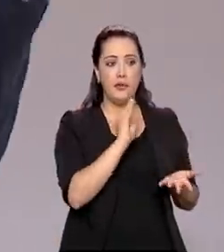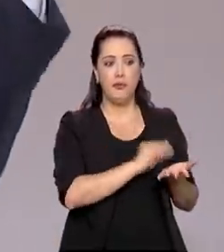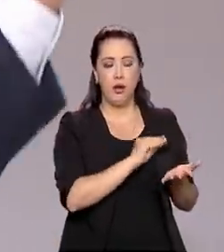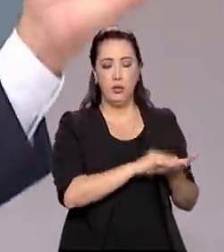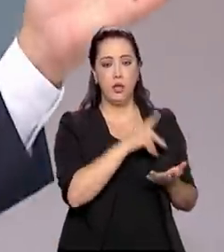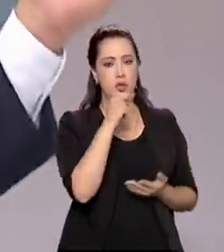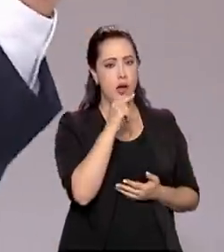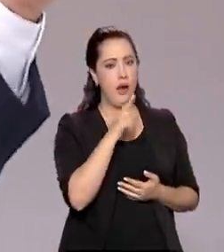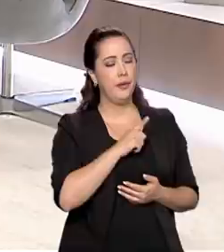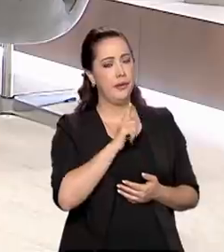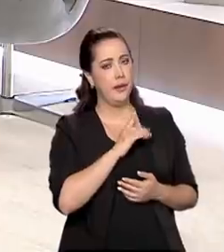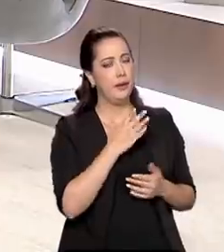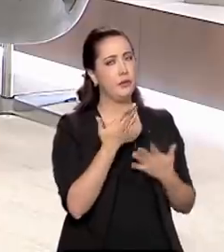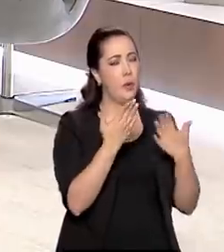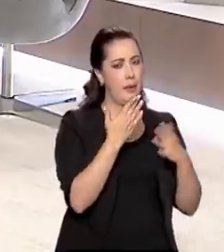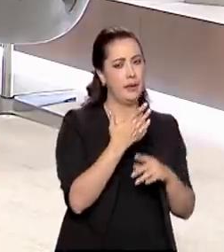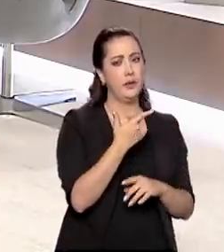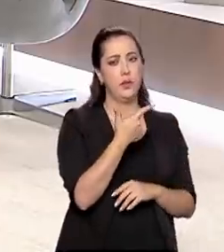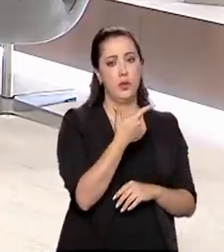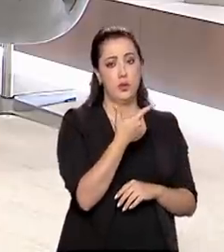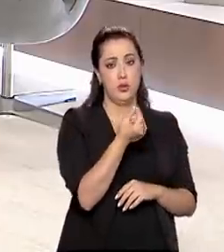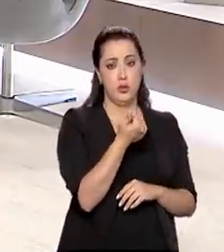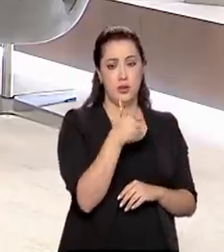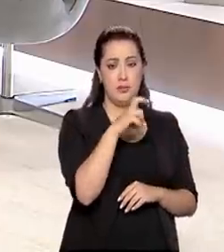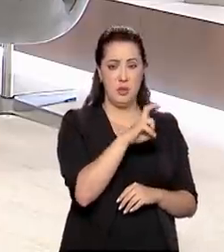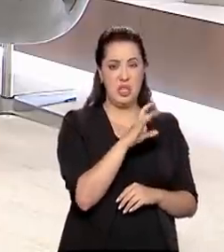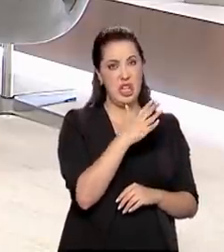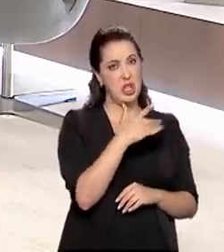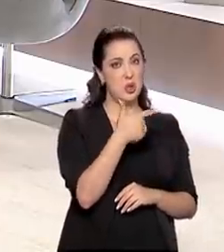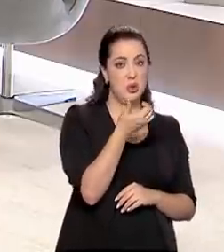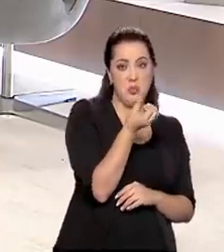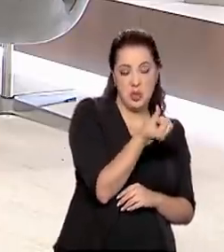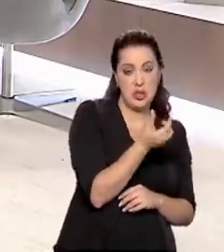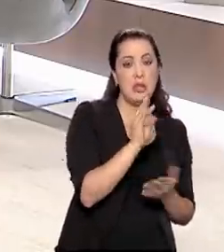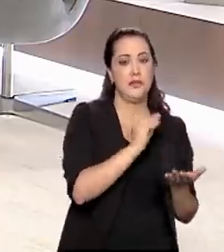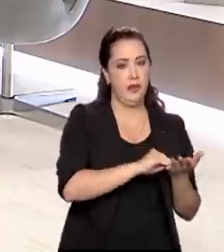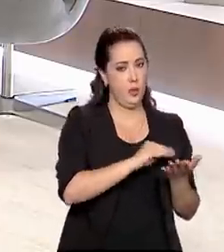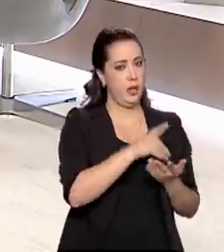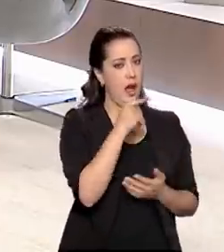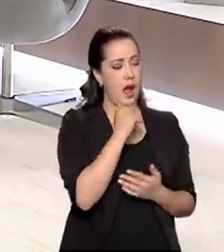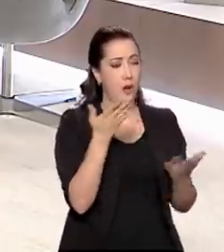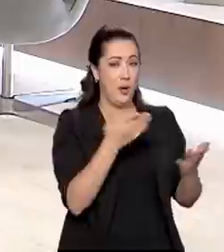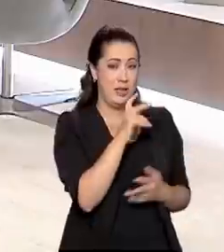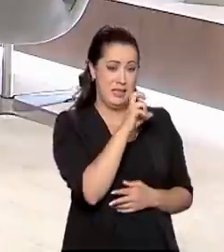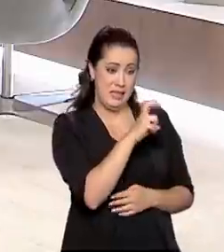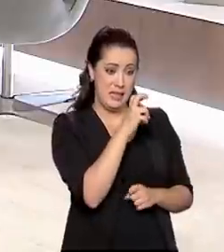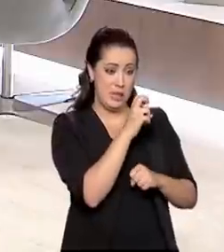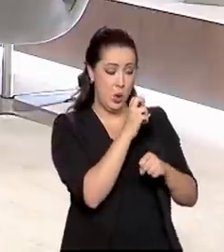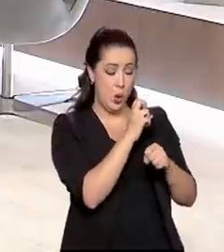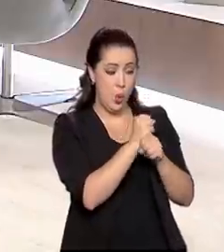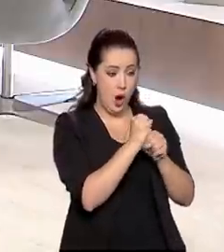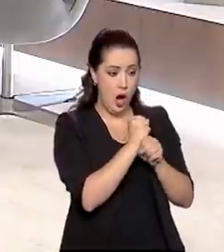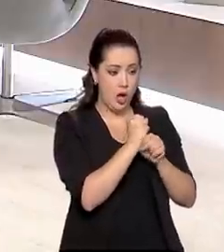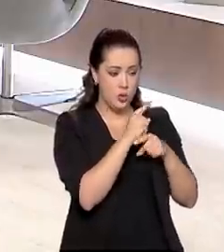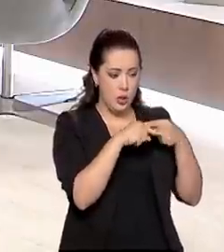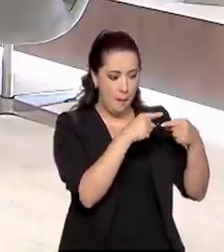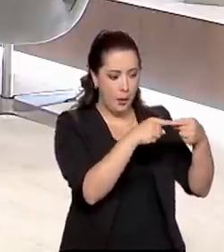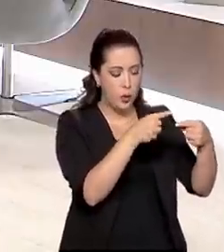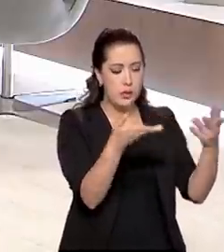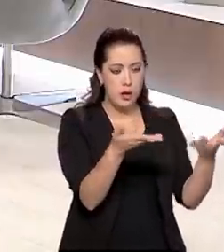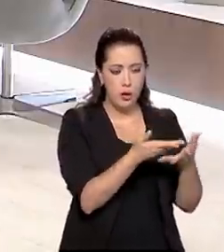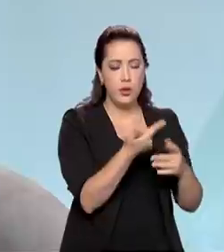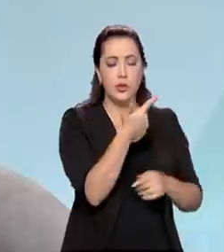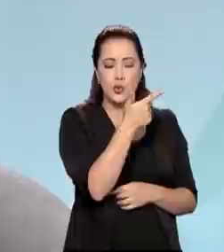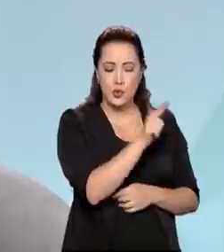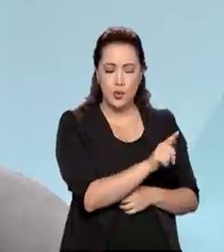repete, ocorreu em 2015, 2016, agora está se repetindo cinco anos depois, mas eu penso que existe um planejamento para a gente ter alternativas em